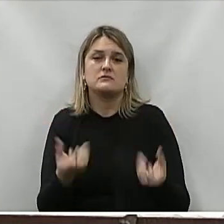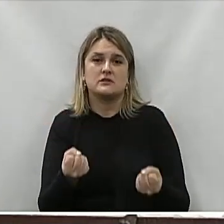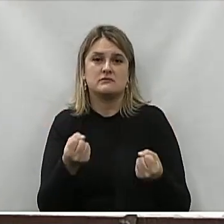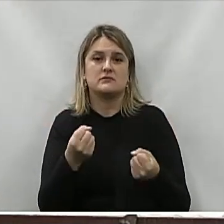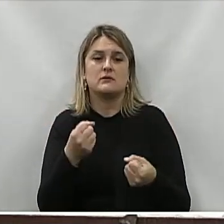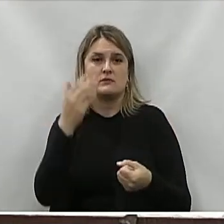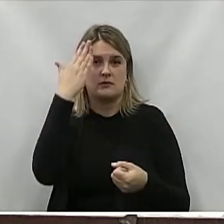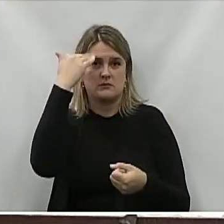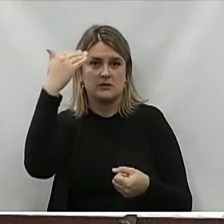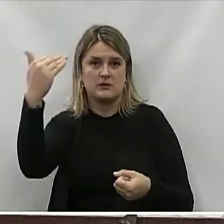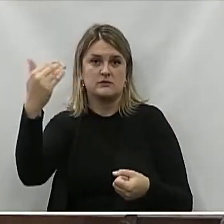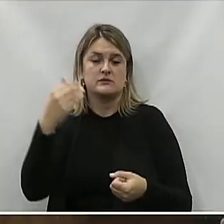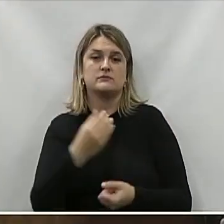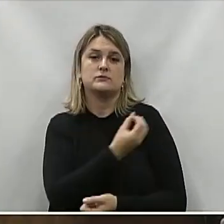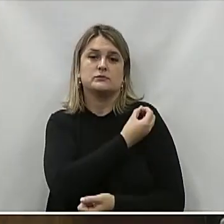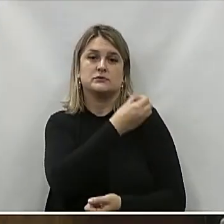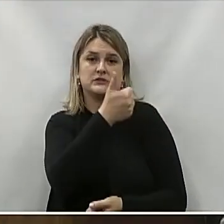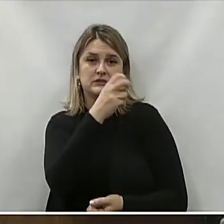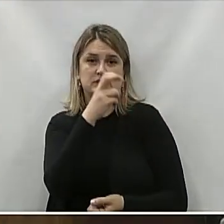15 de 2023